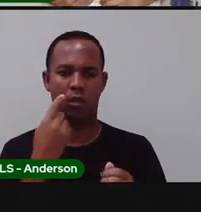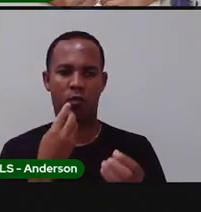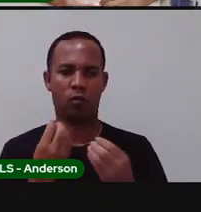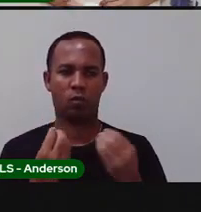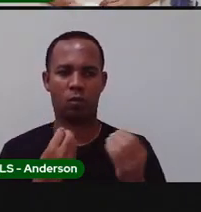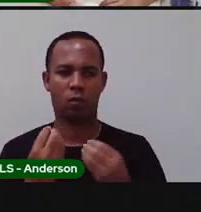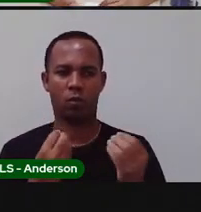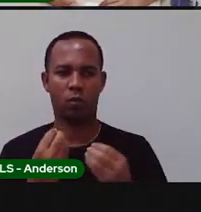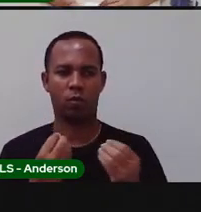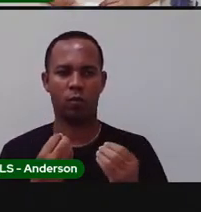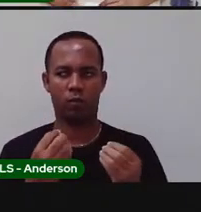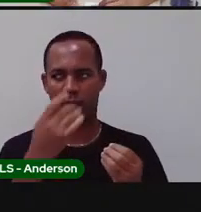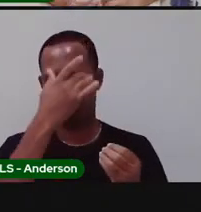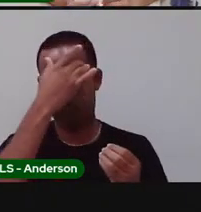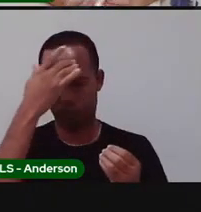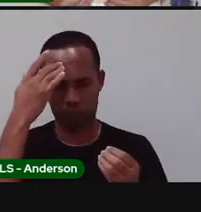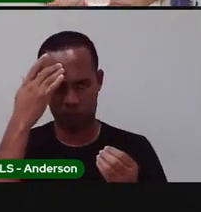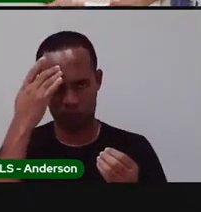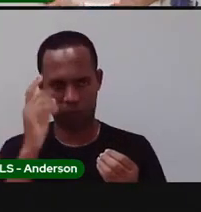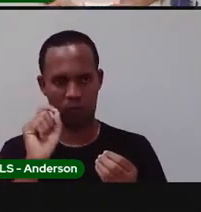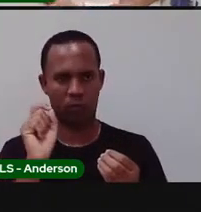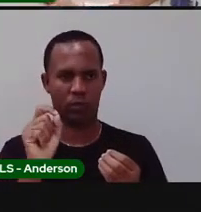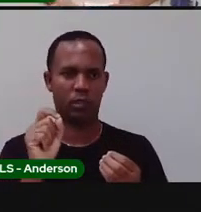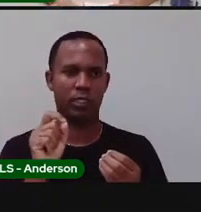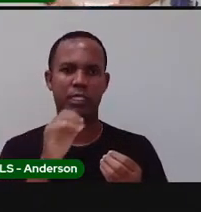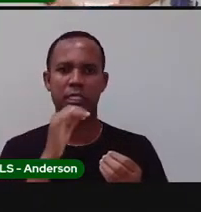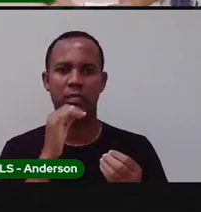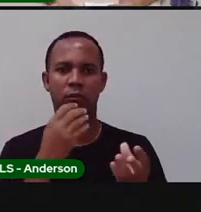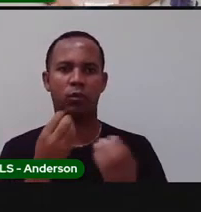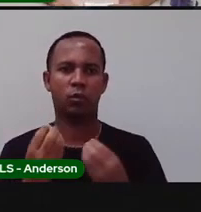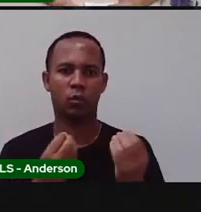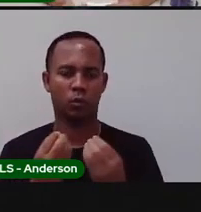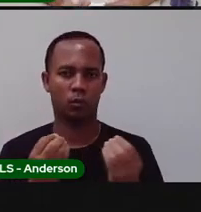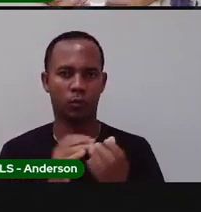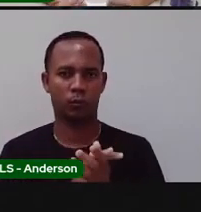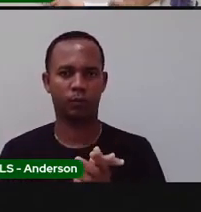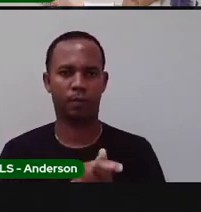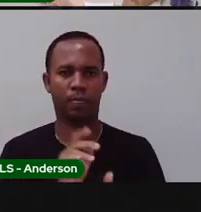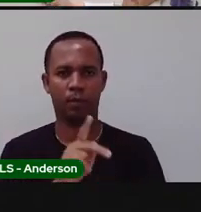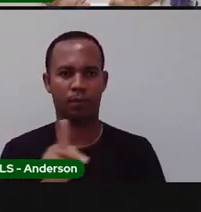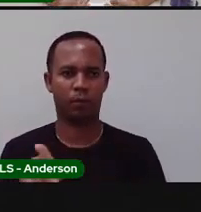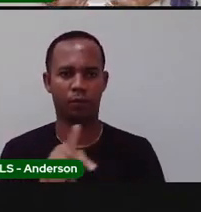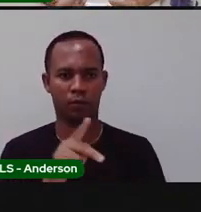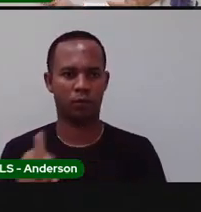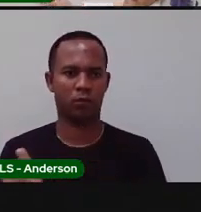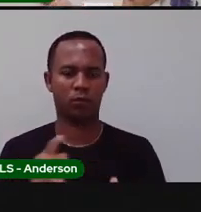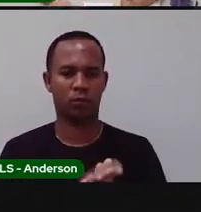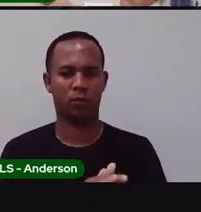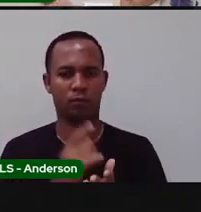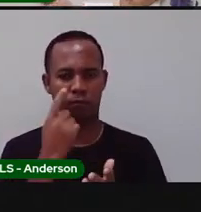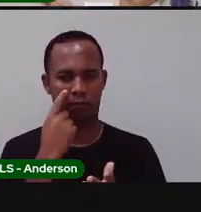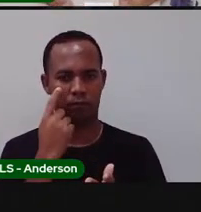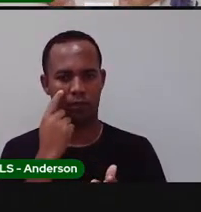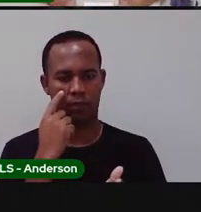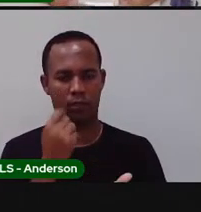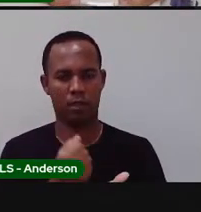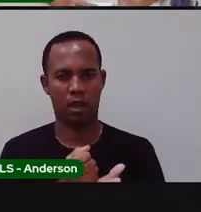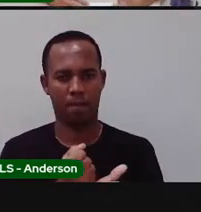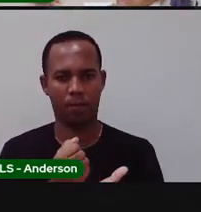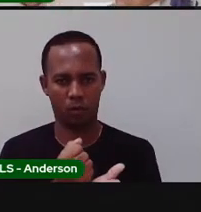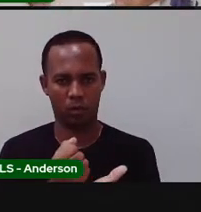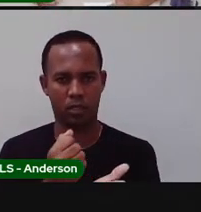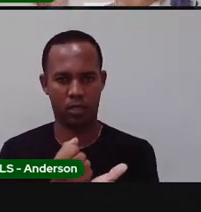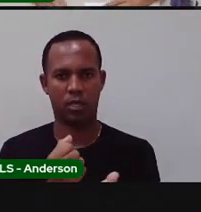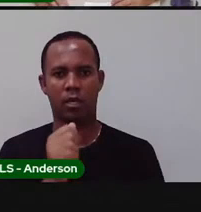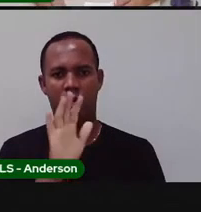vai ver o que a turma necessita naquele momento. e ele é irá decidir. Certo? A Pró Maria está aqui para auxiliar o professor que está aí